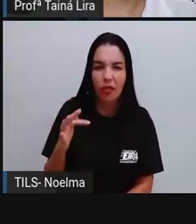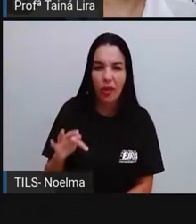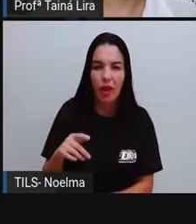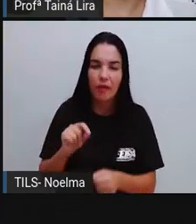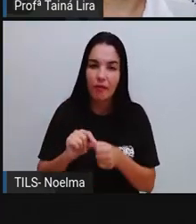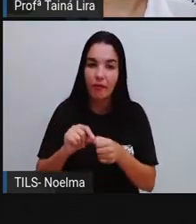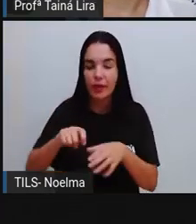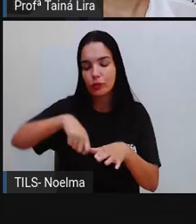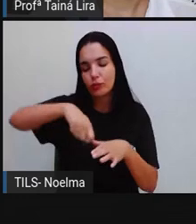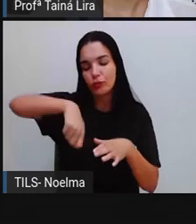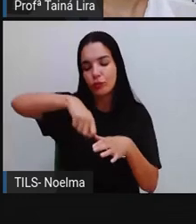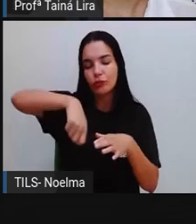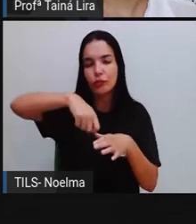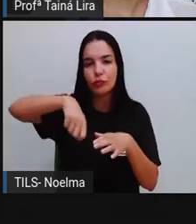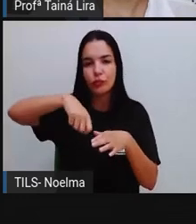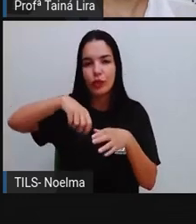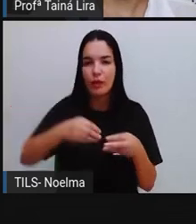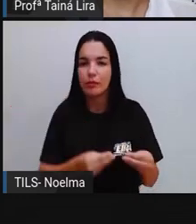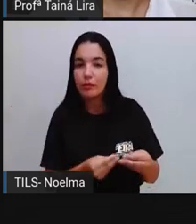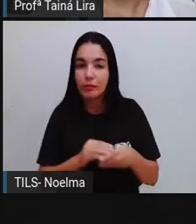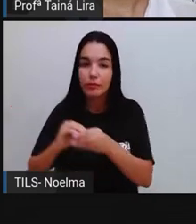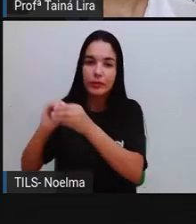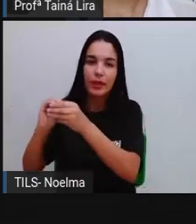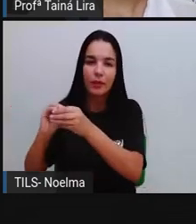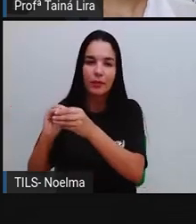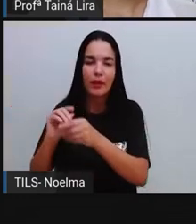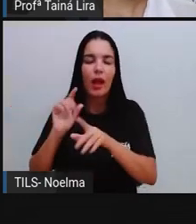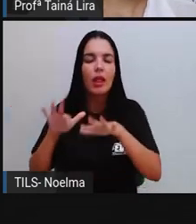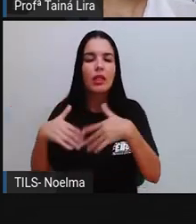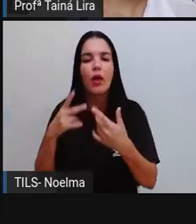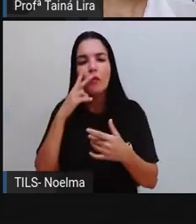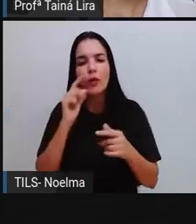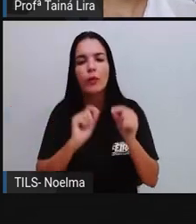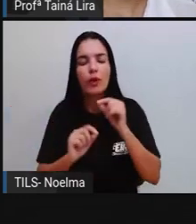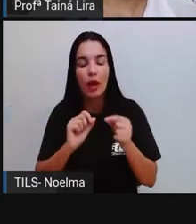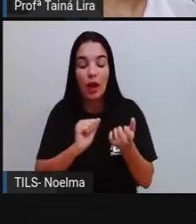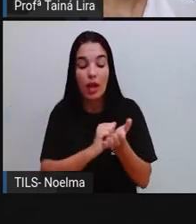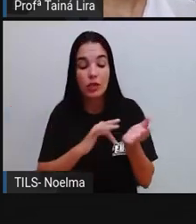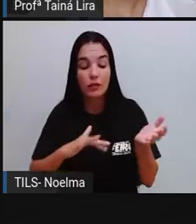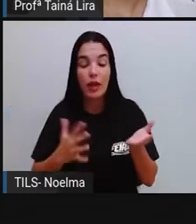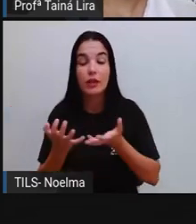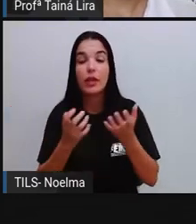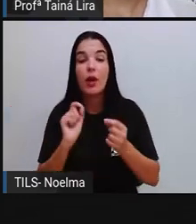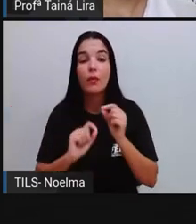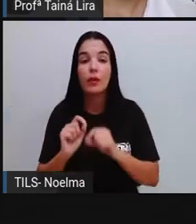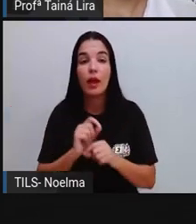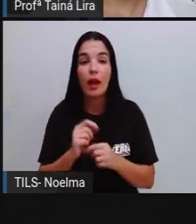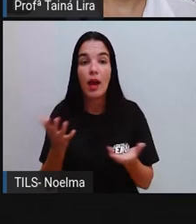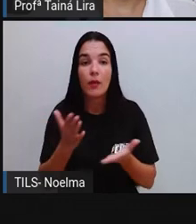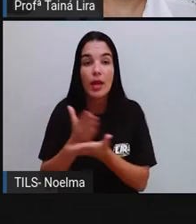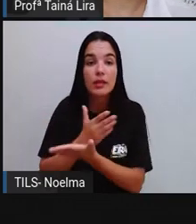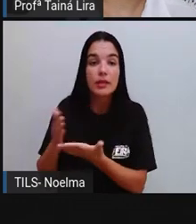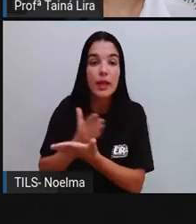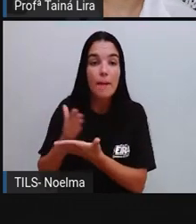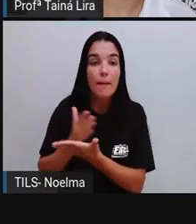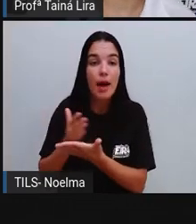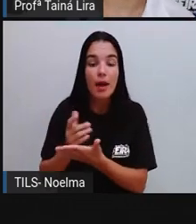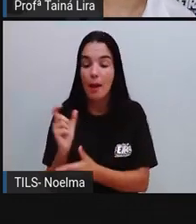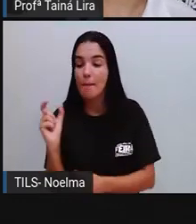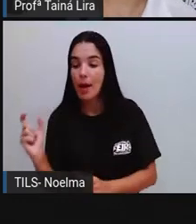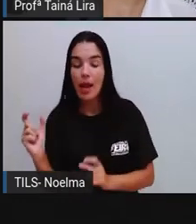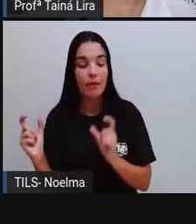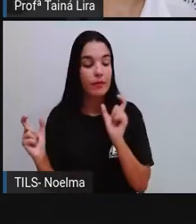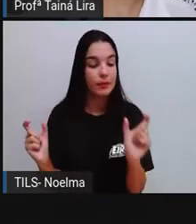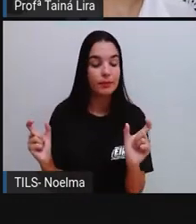chaveco, Então, lá? Então, O que a atividade quer aqui, Ó? Vamos separar as palavras